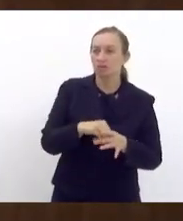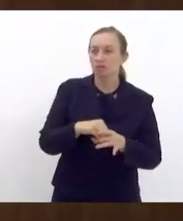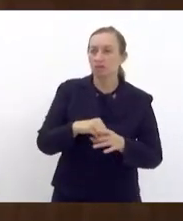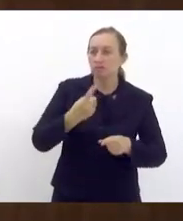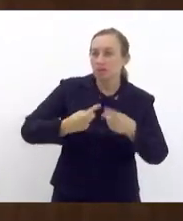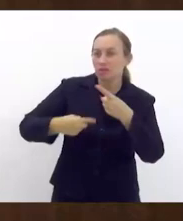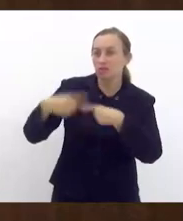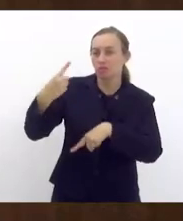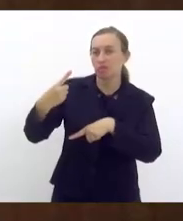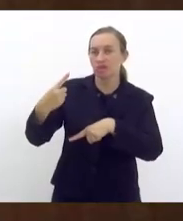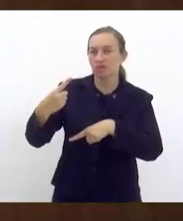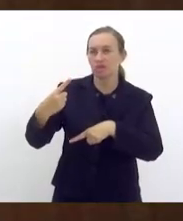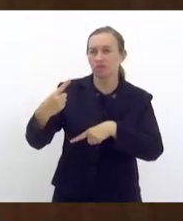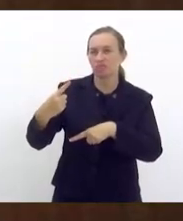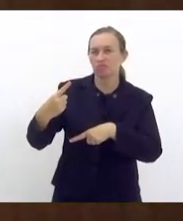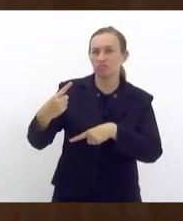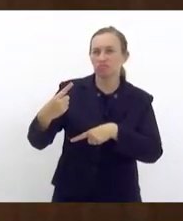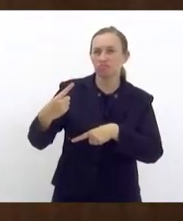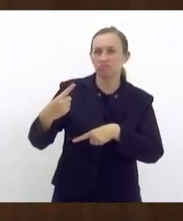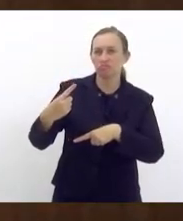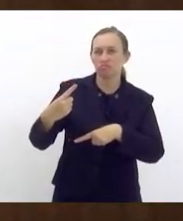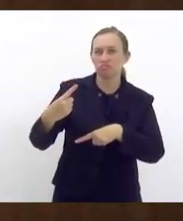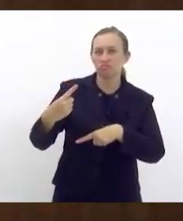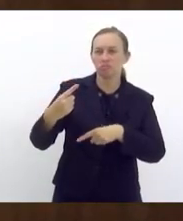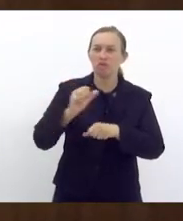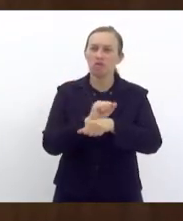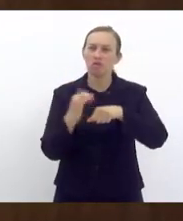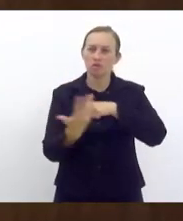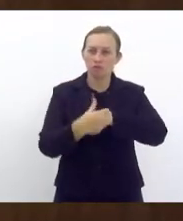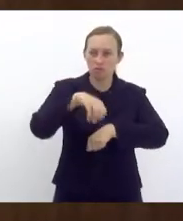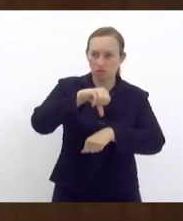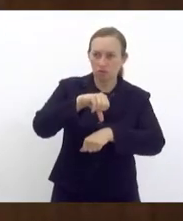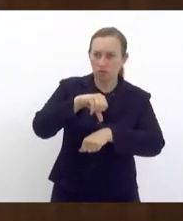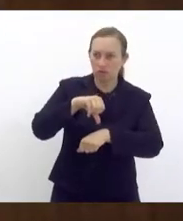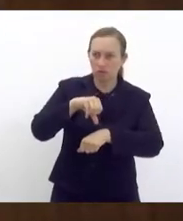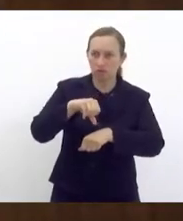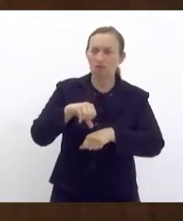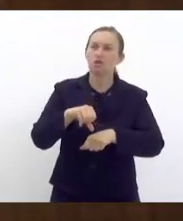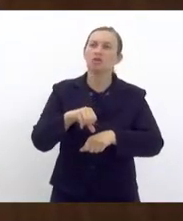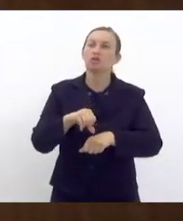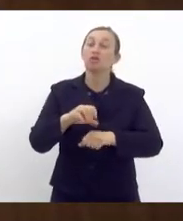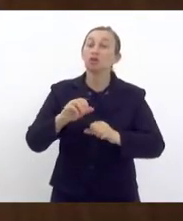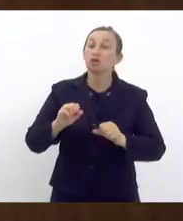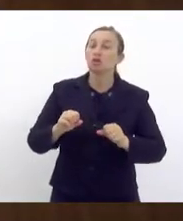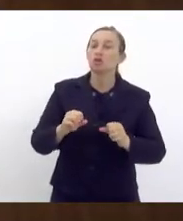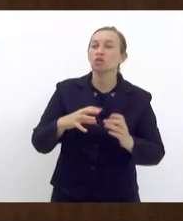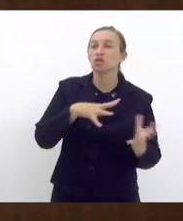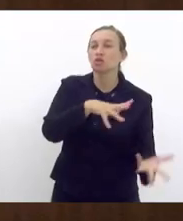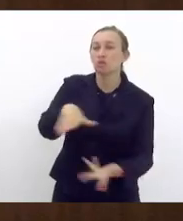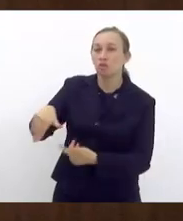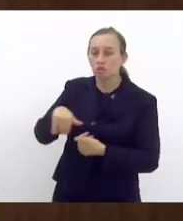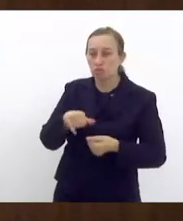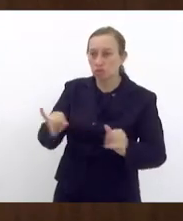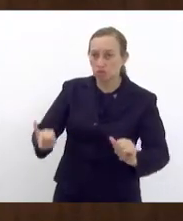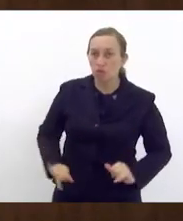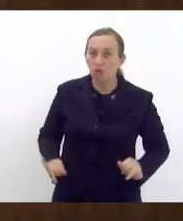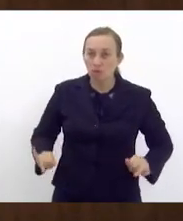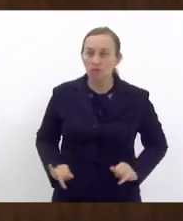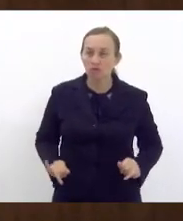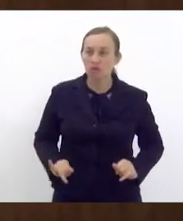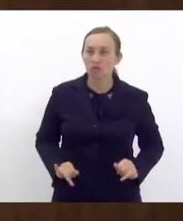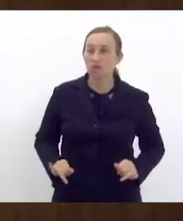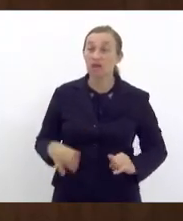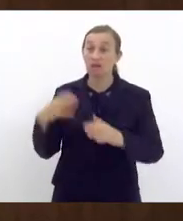superação da Covid-19, da pandemia que o mundo enfrentava. Essas big